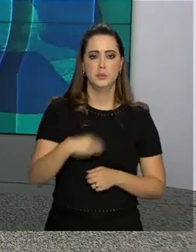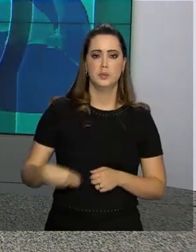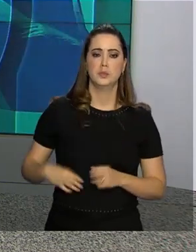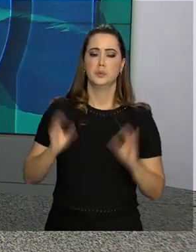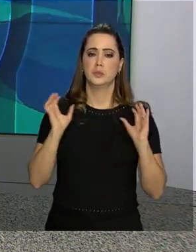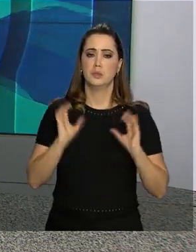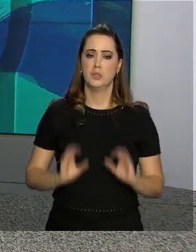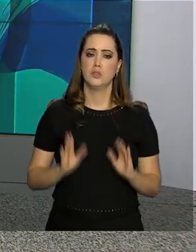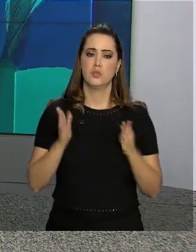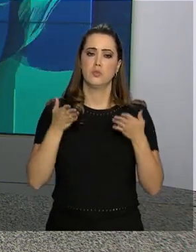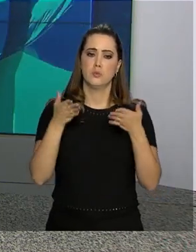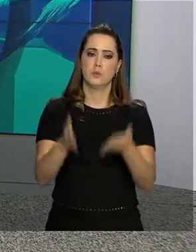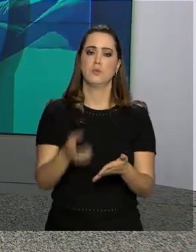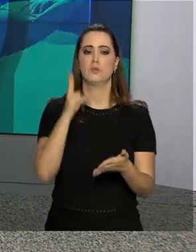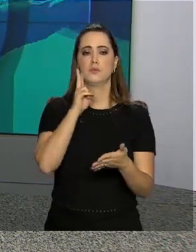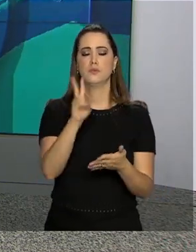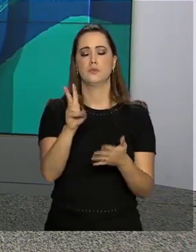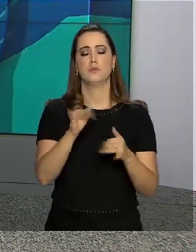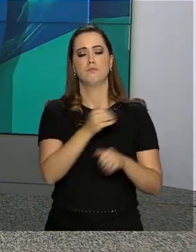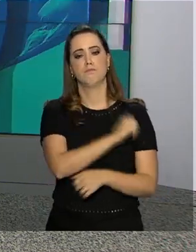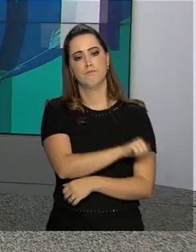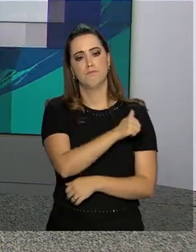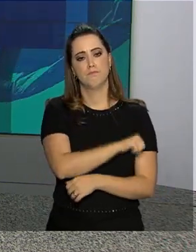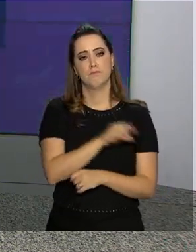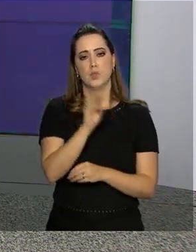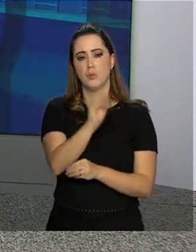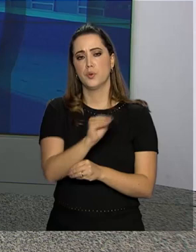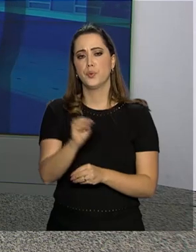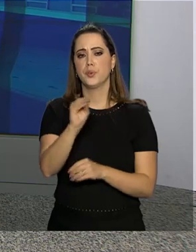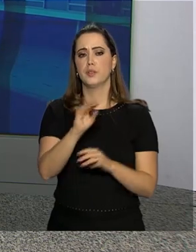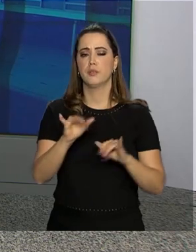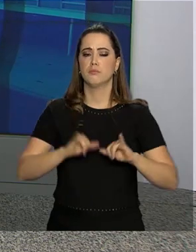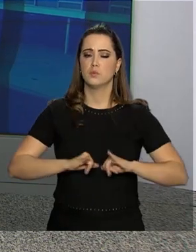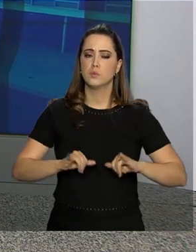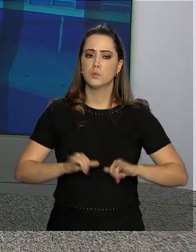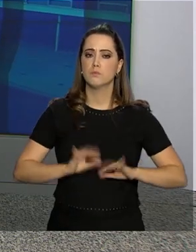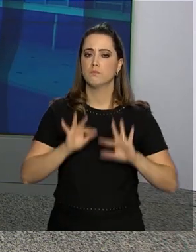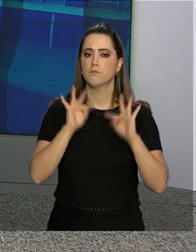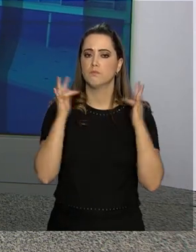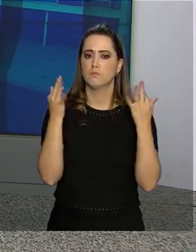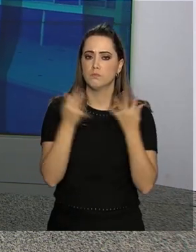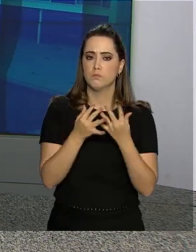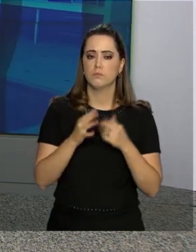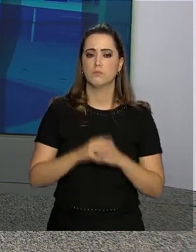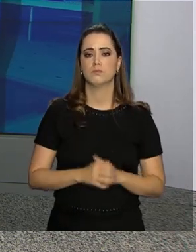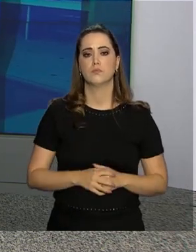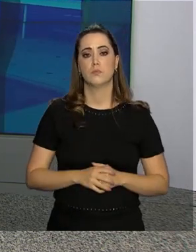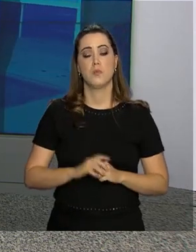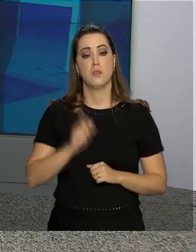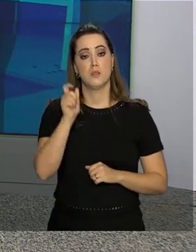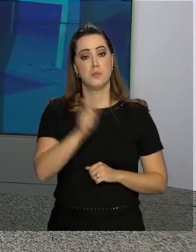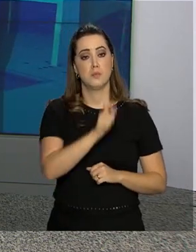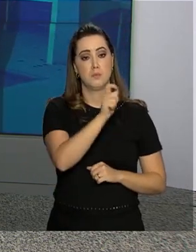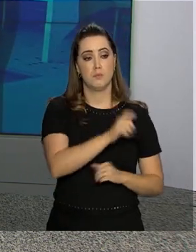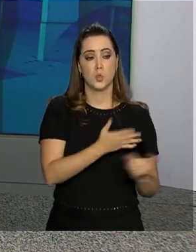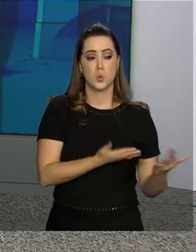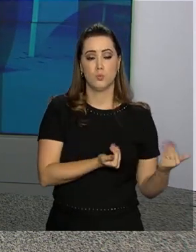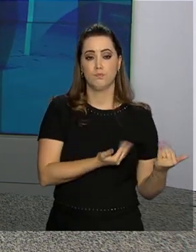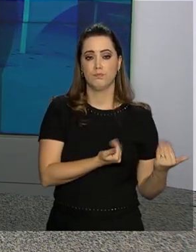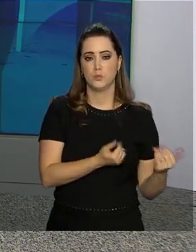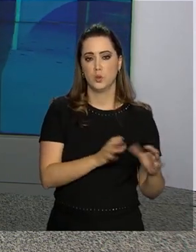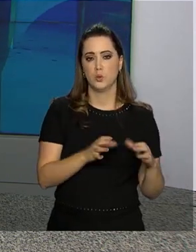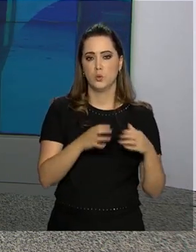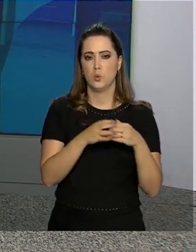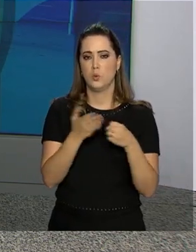Cidadania já estão no Rio de Janeiro para acompanhar o atendimento às vítimas e aos familiares. Os adolescentes das